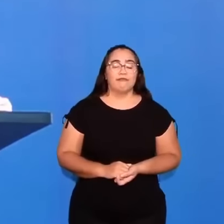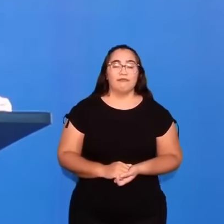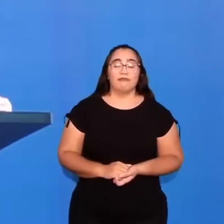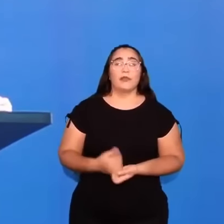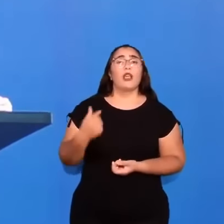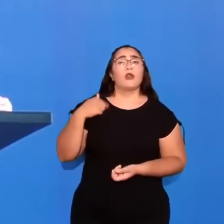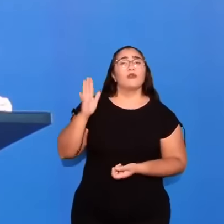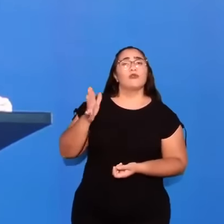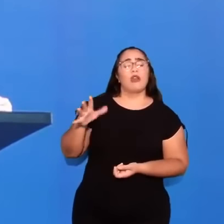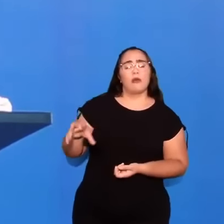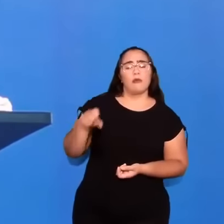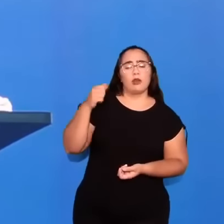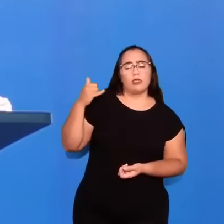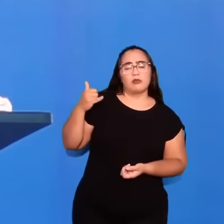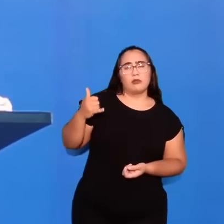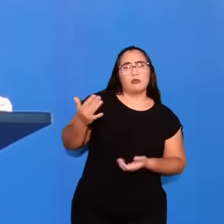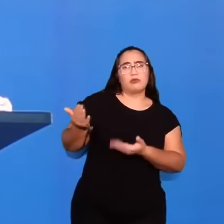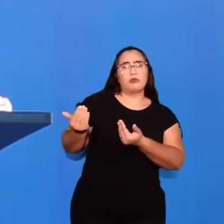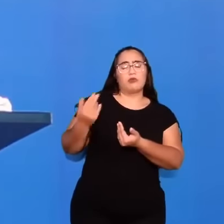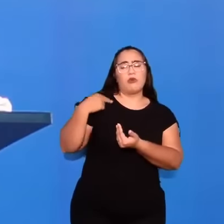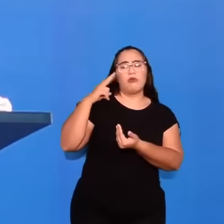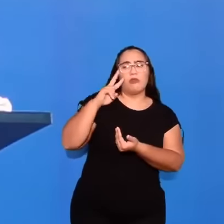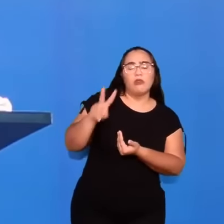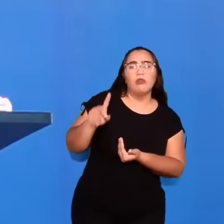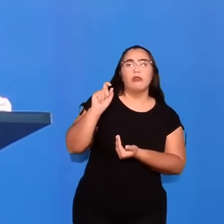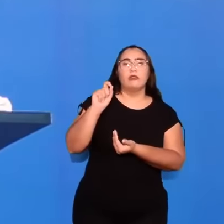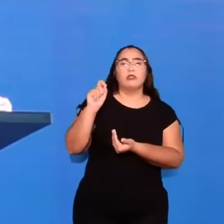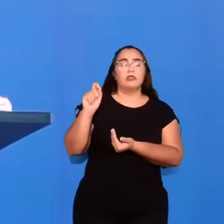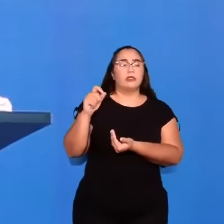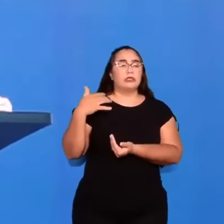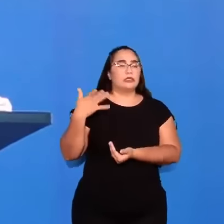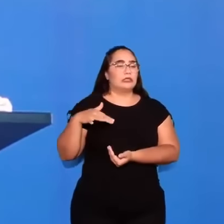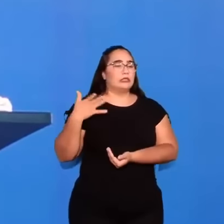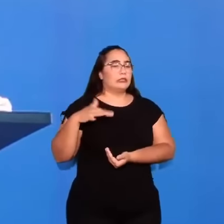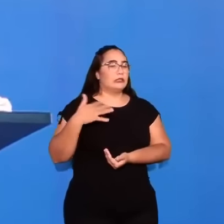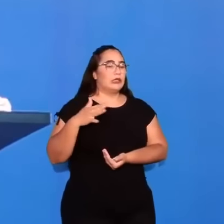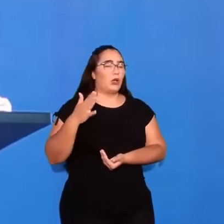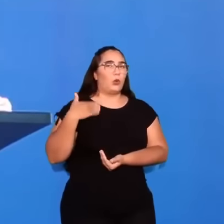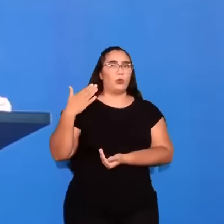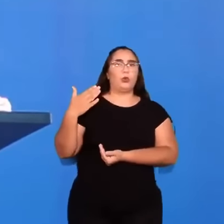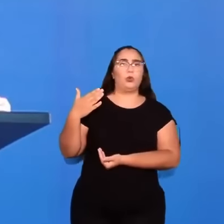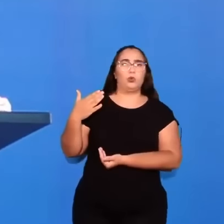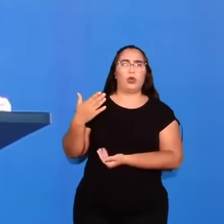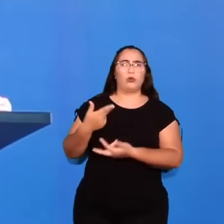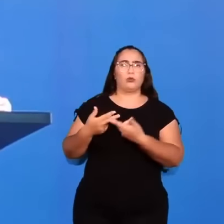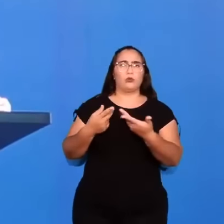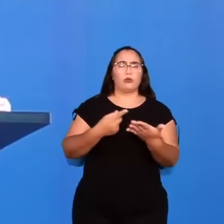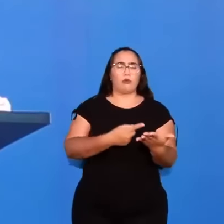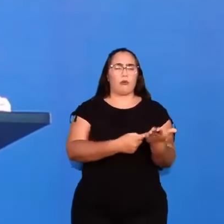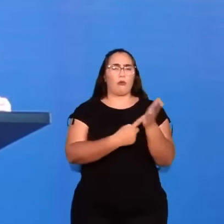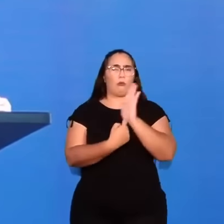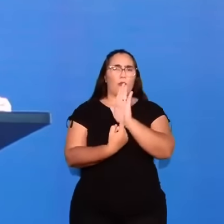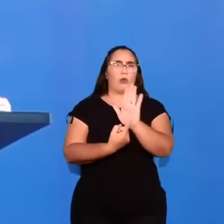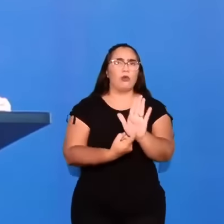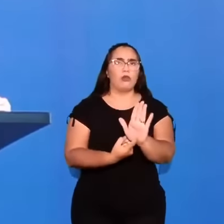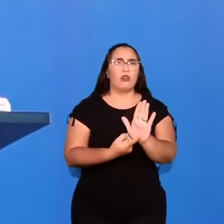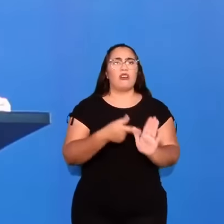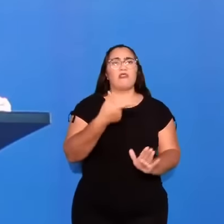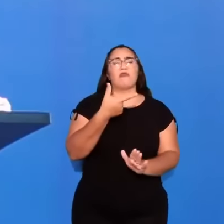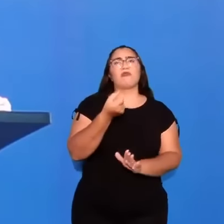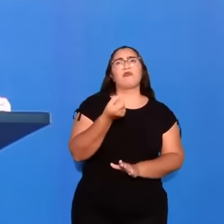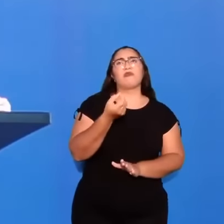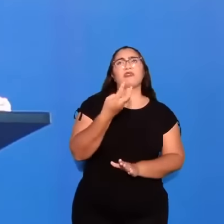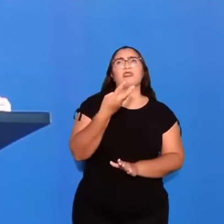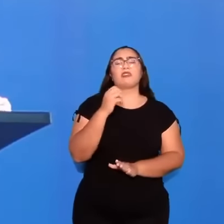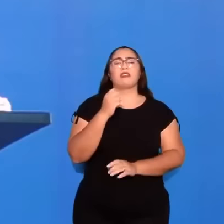Eu já peguei celulares de jovens e o que eu vi é assustador. O que está sendo exposto aí, gente? 20, 30 anos